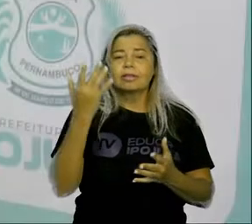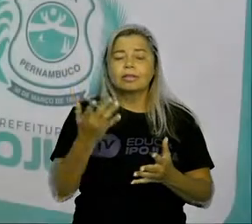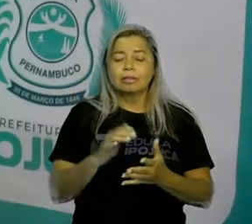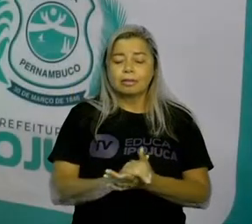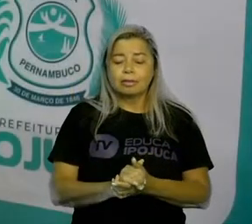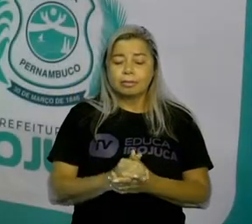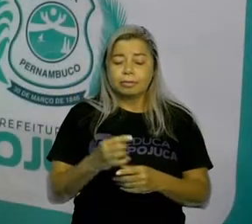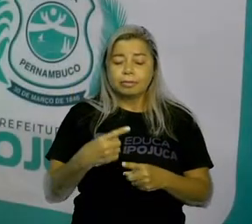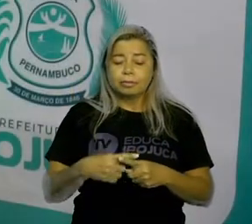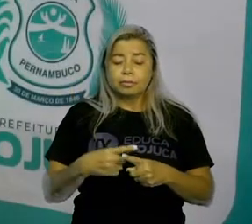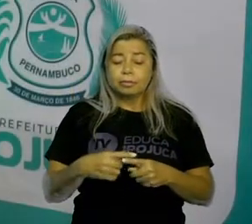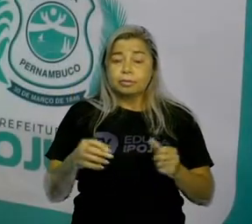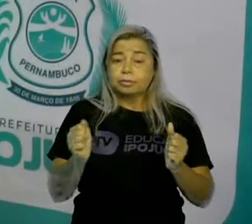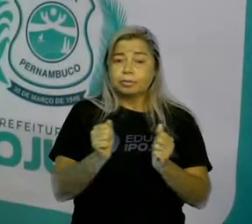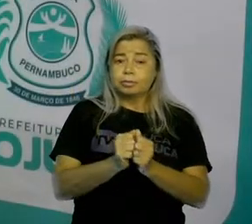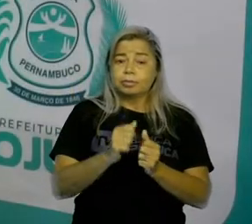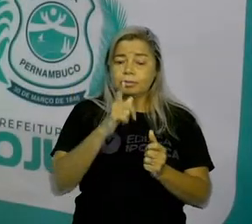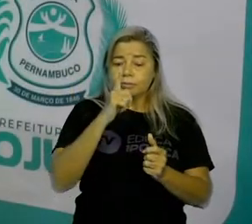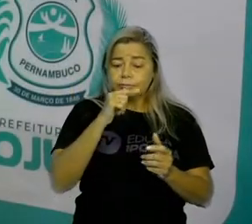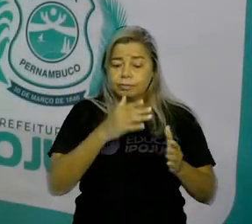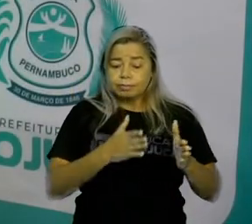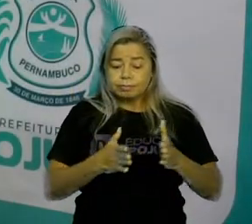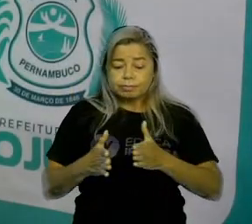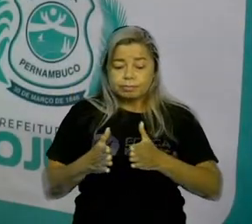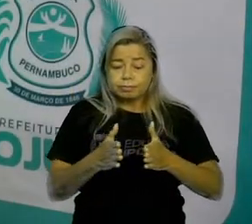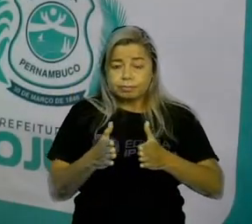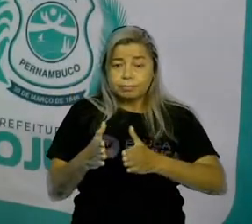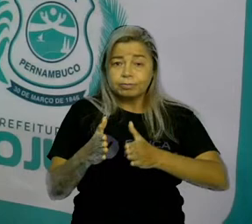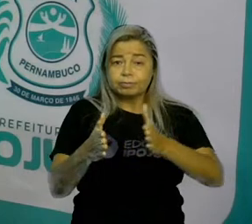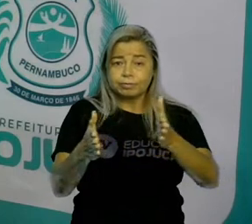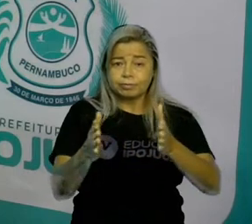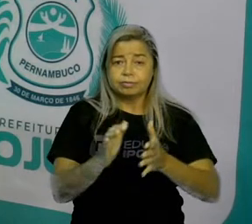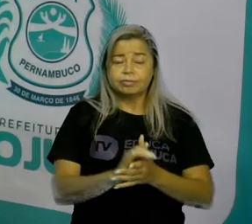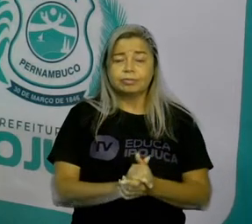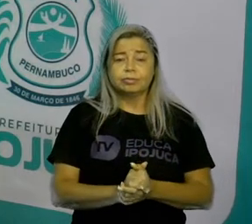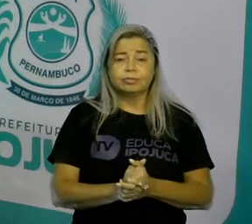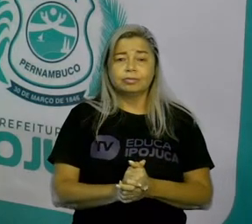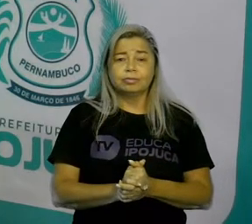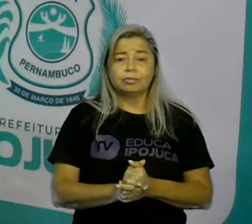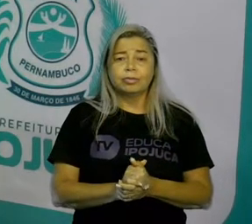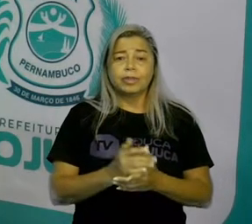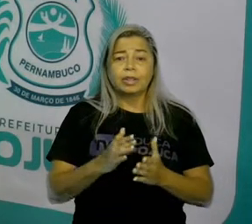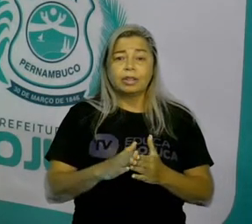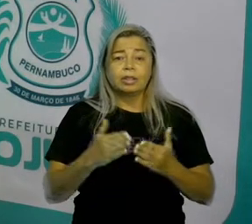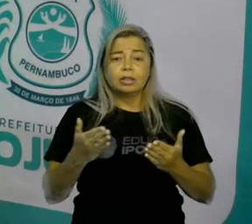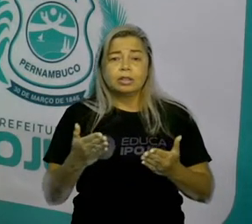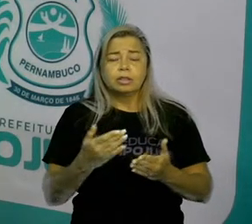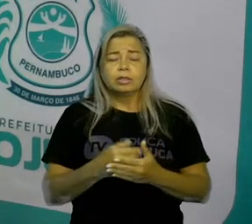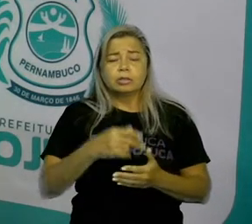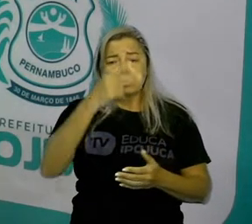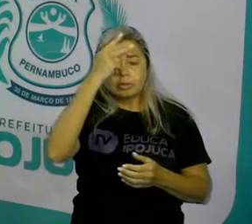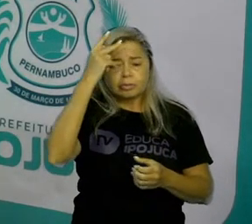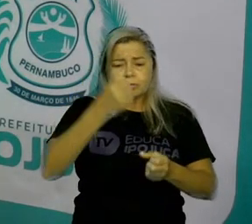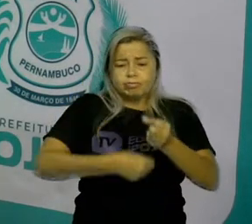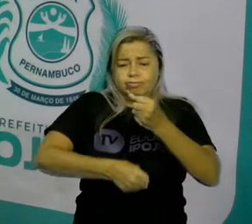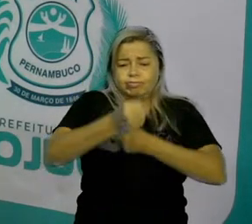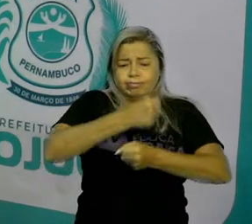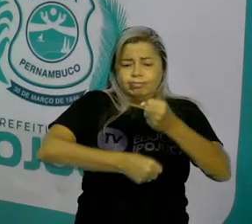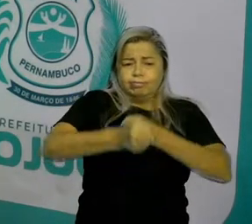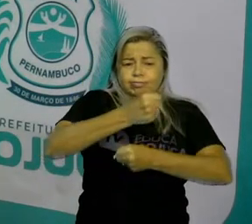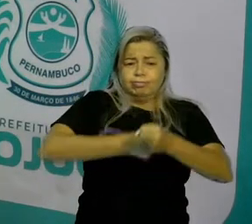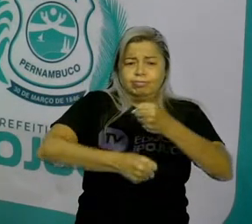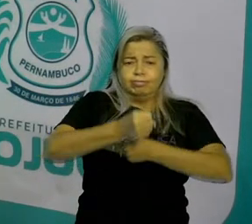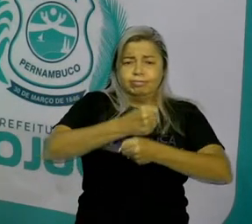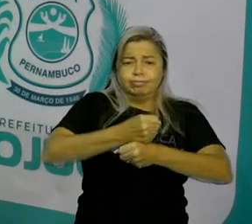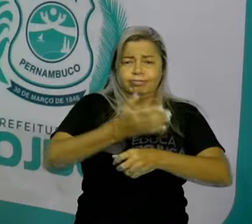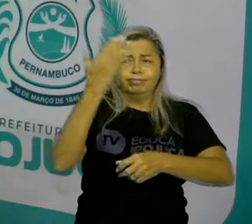locais, como a gente sabe, eles viviam da caça e da pesca e também